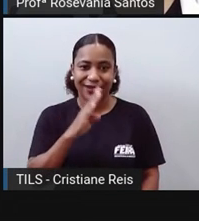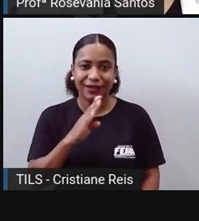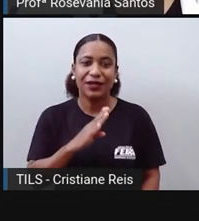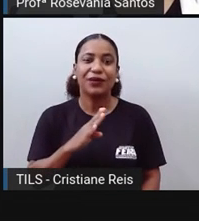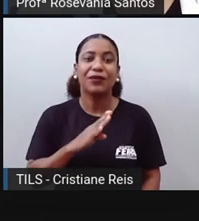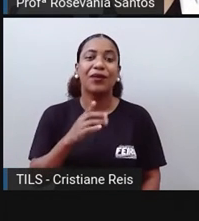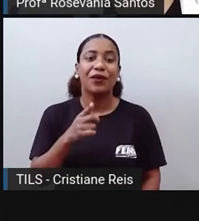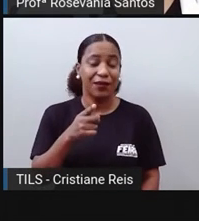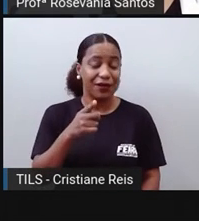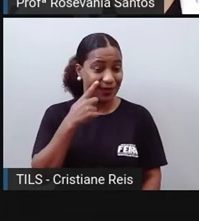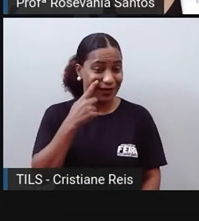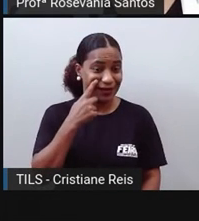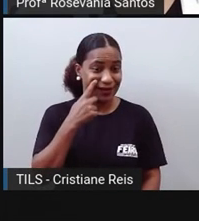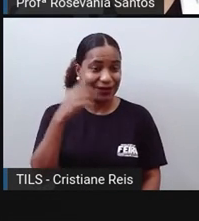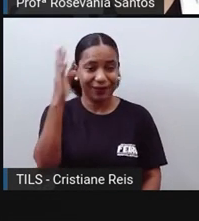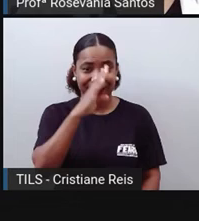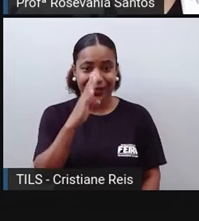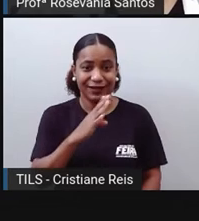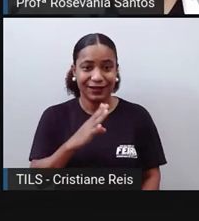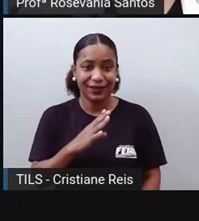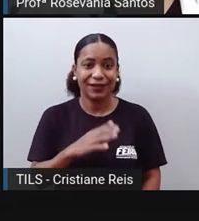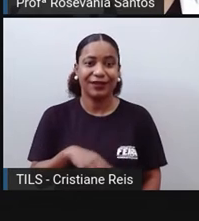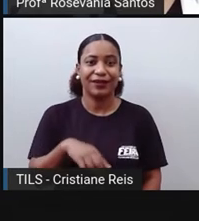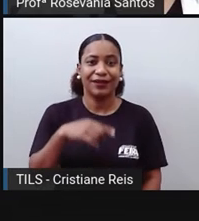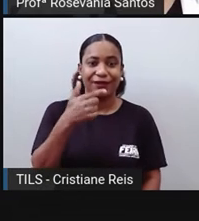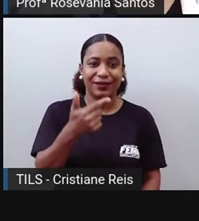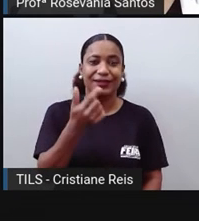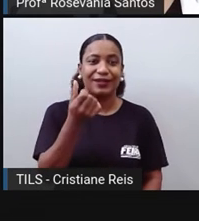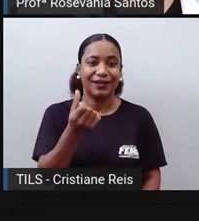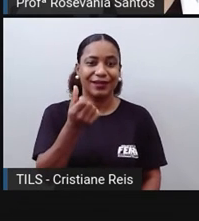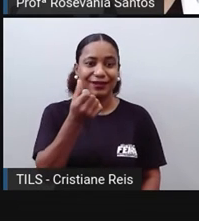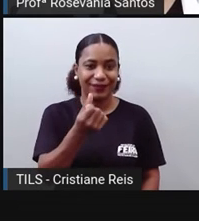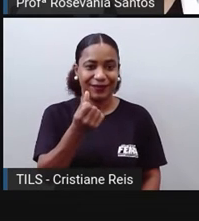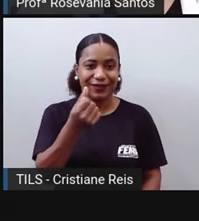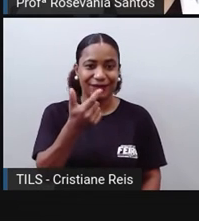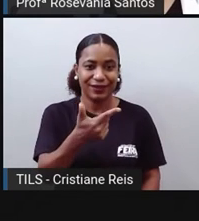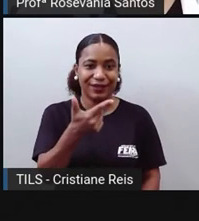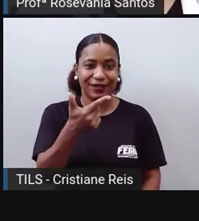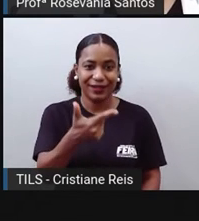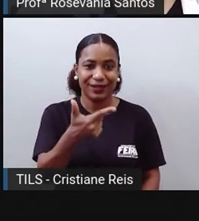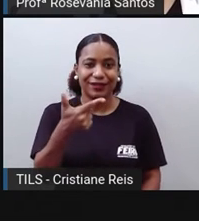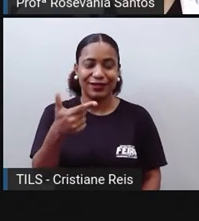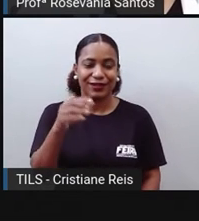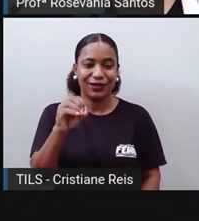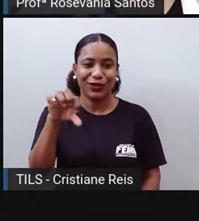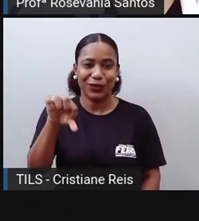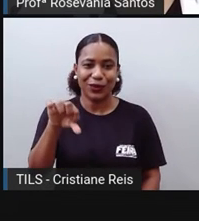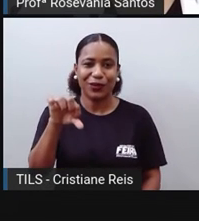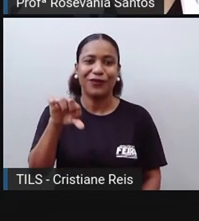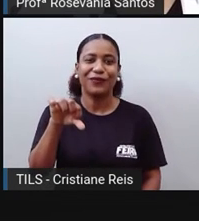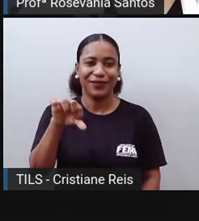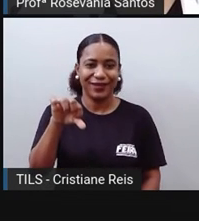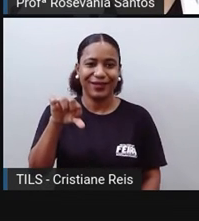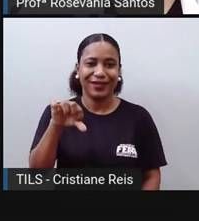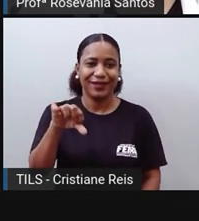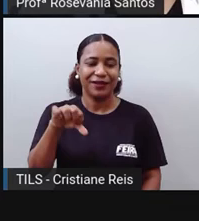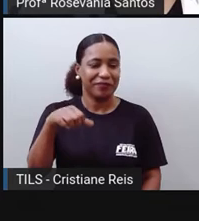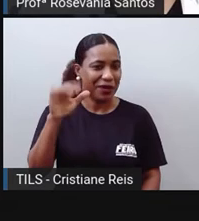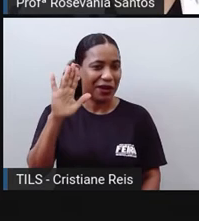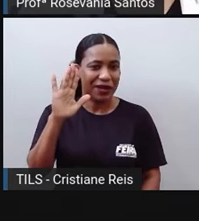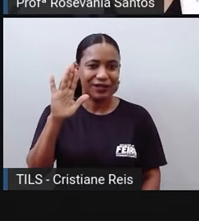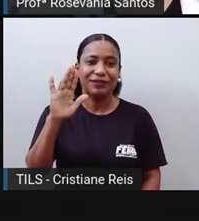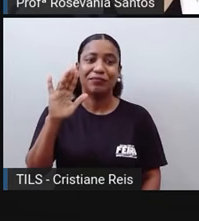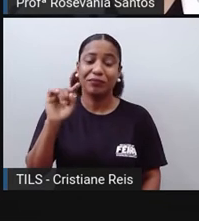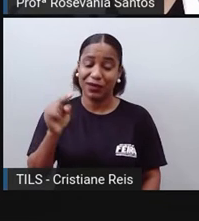nós estamos, né, com uns 209 milhões de habitantes. E olha aqui a China, 1 bilhão e 400 milhões, mais do que